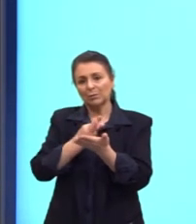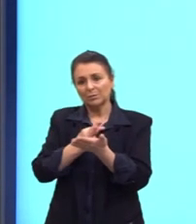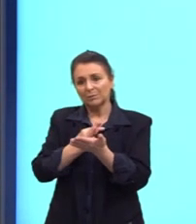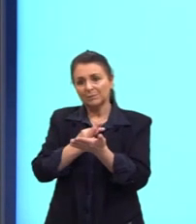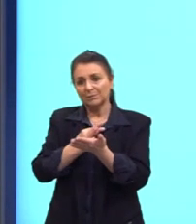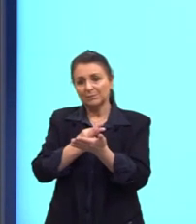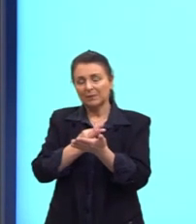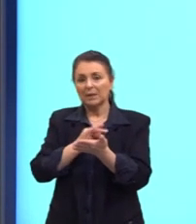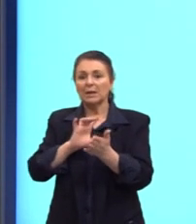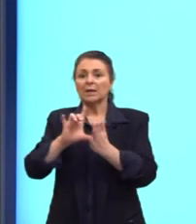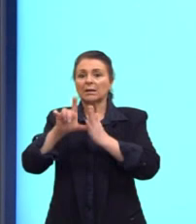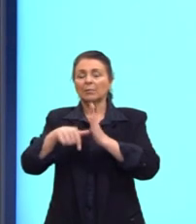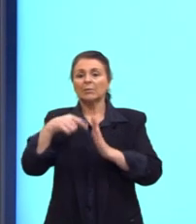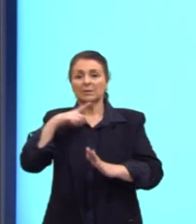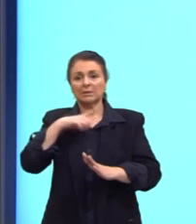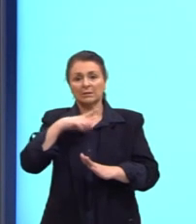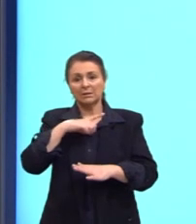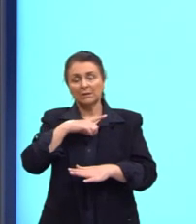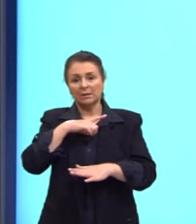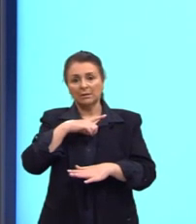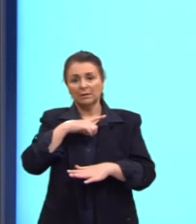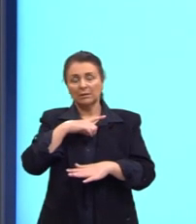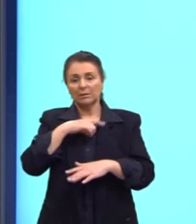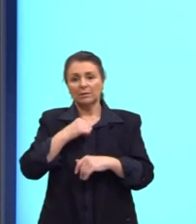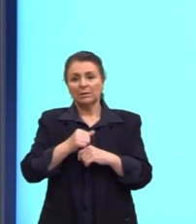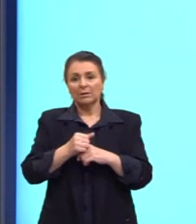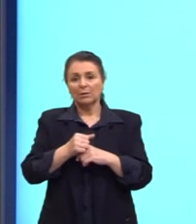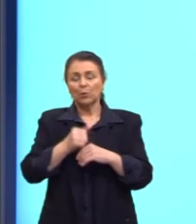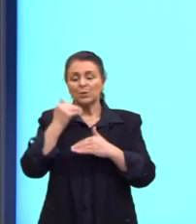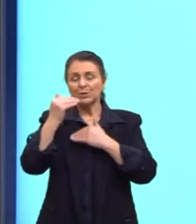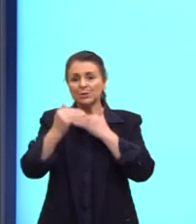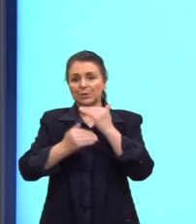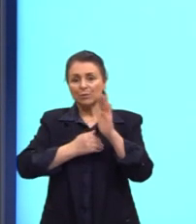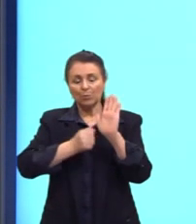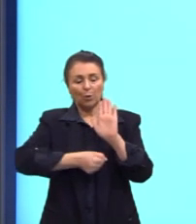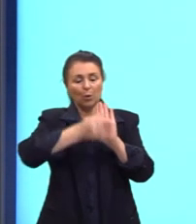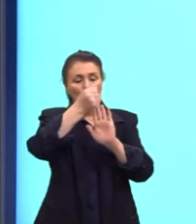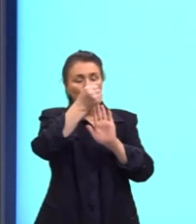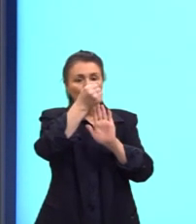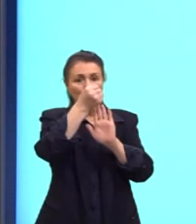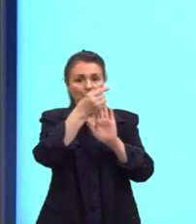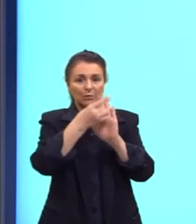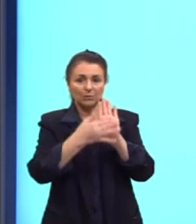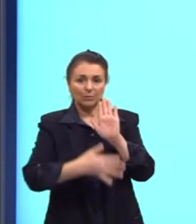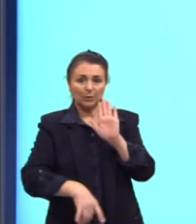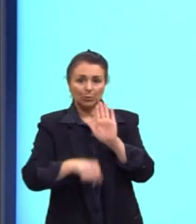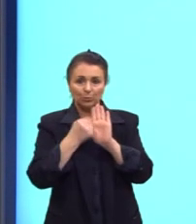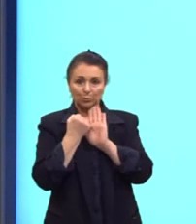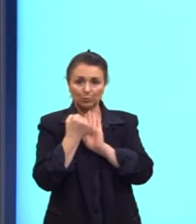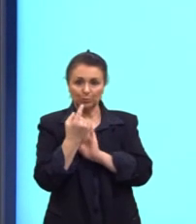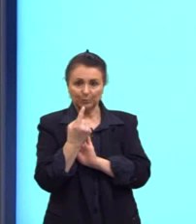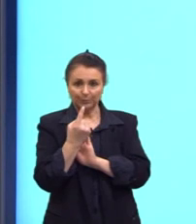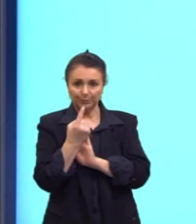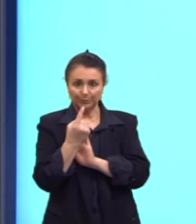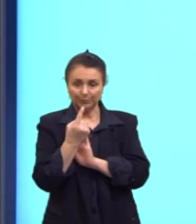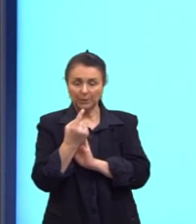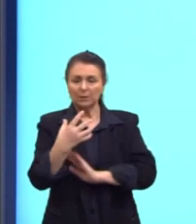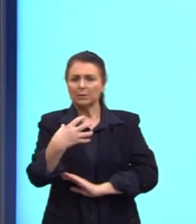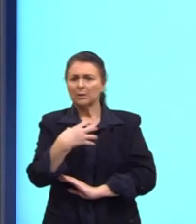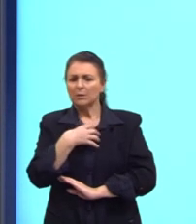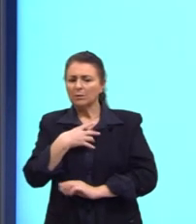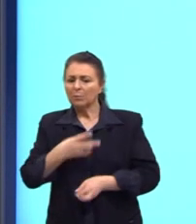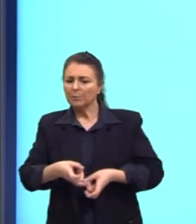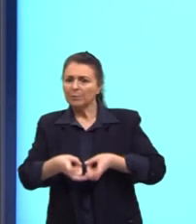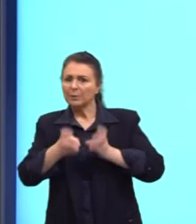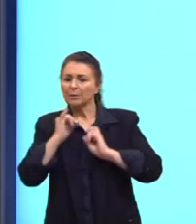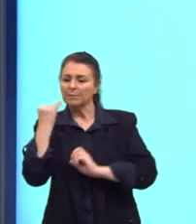Depois nós temos aqui o desenvolvimento 1. Com efeito, nota-se